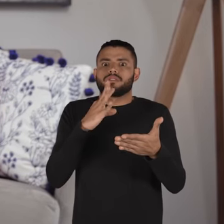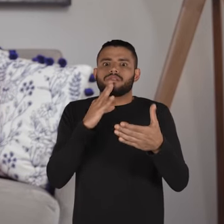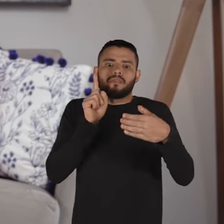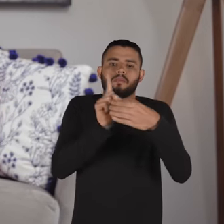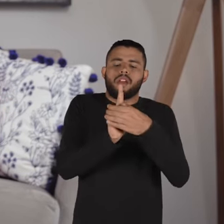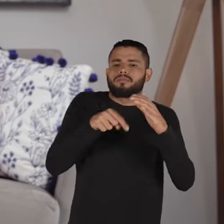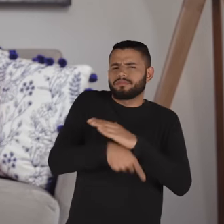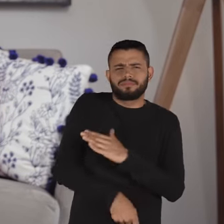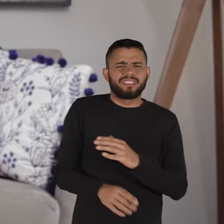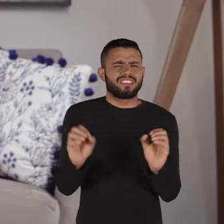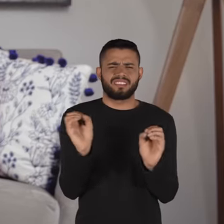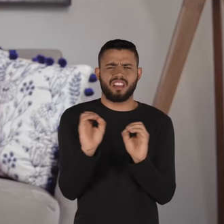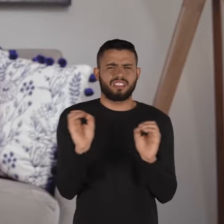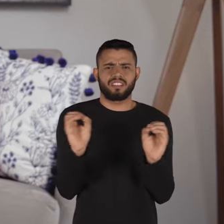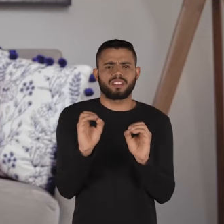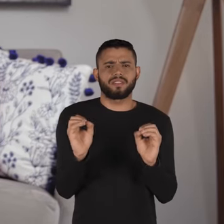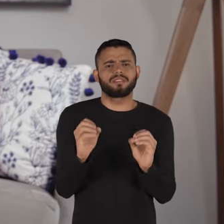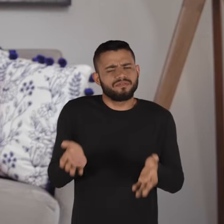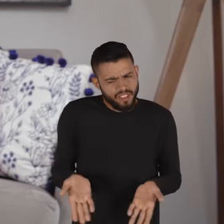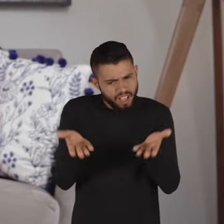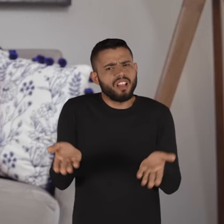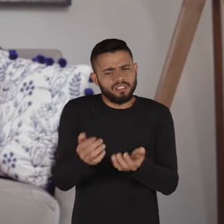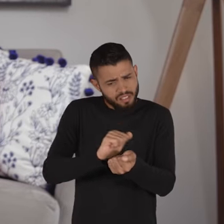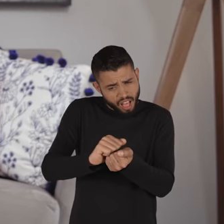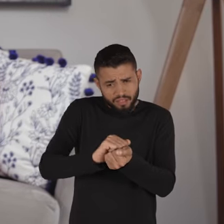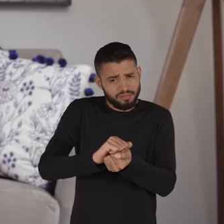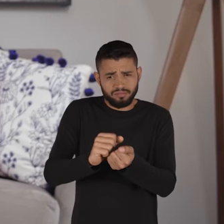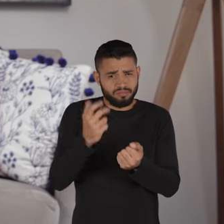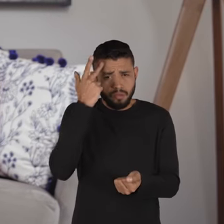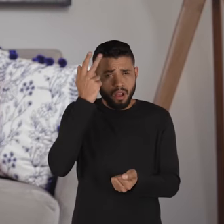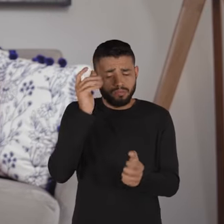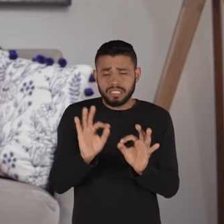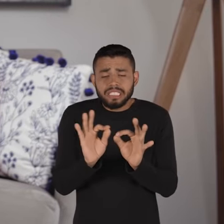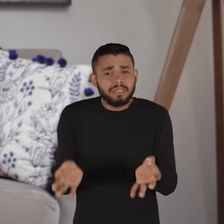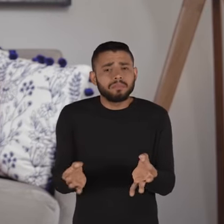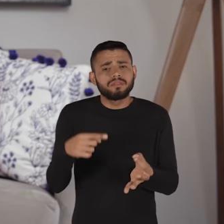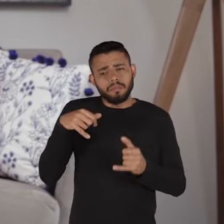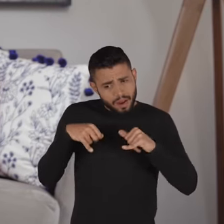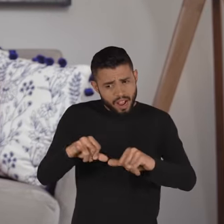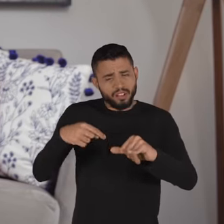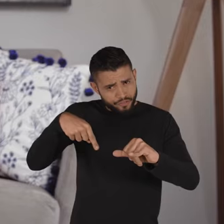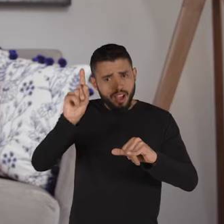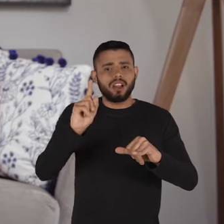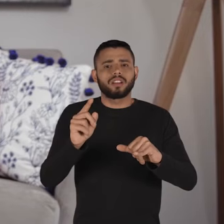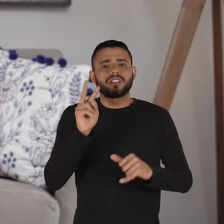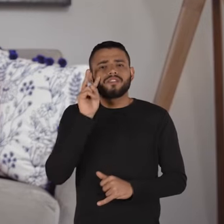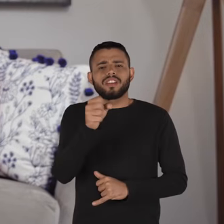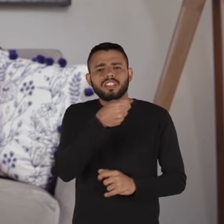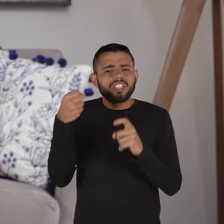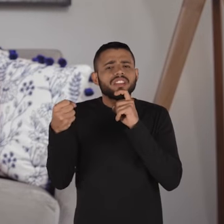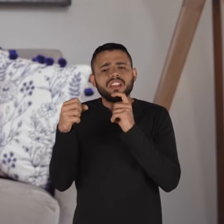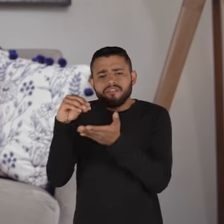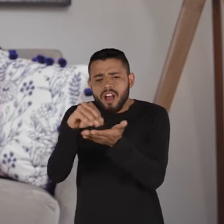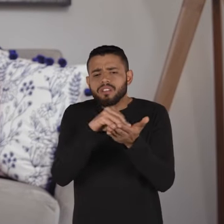uma imersão não tem que fazer é tipo vai lá enfrenta a louça é muito simples vai no mercado vê